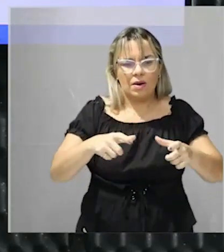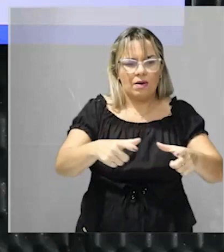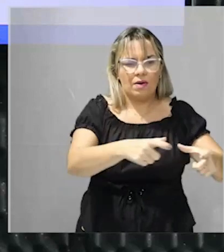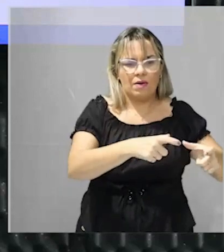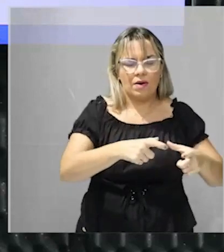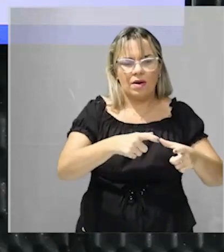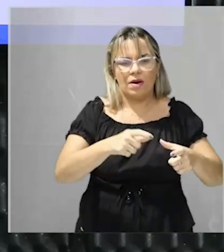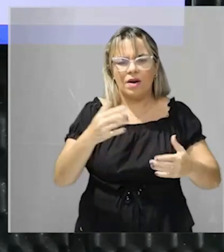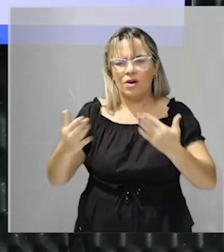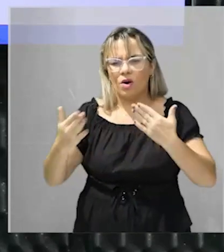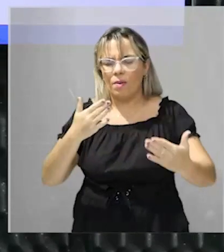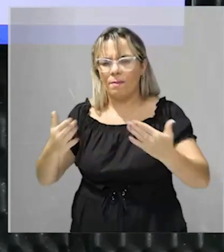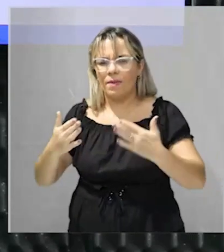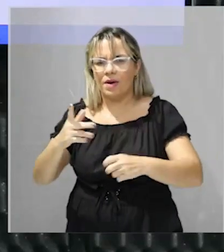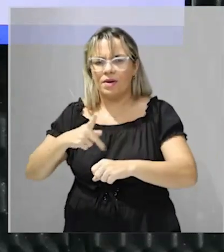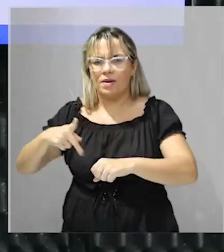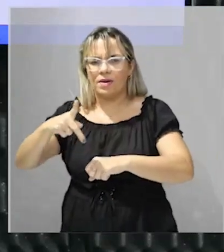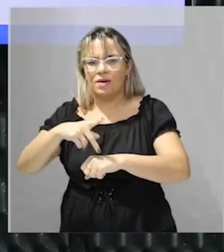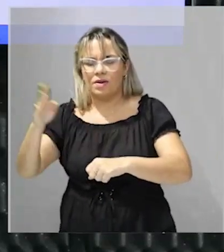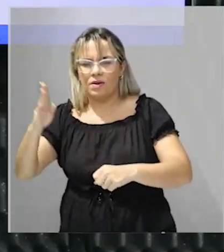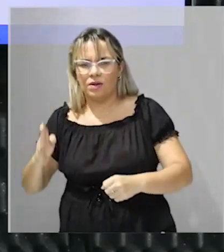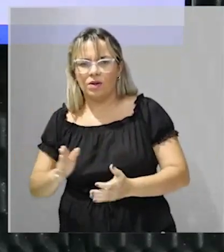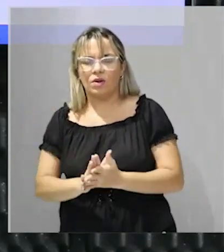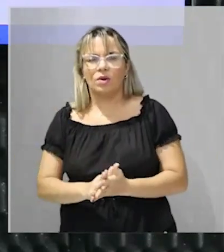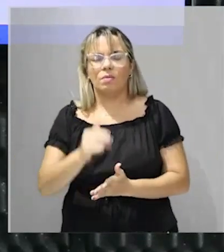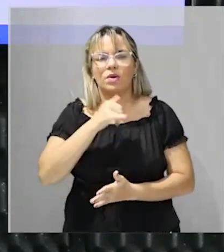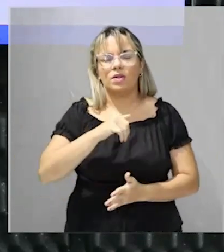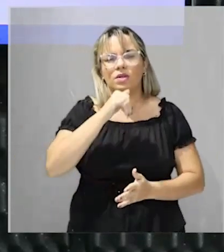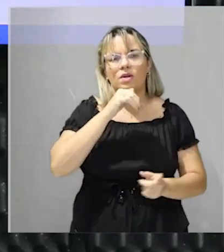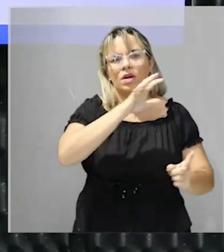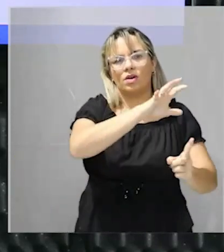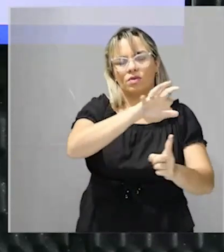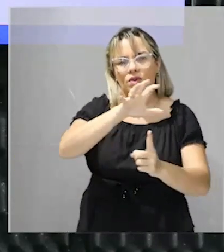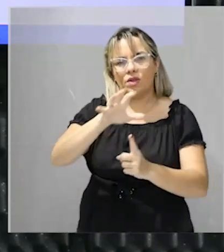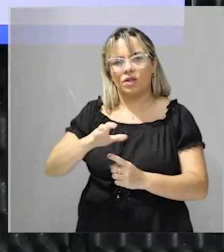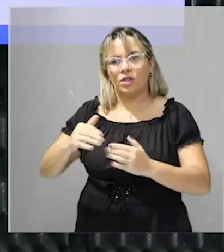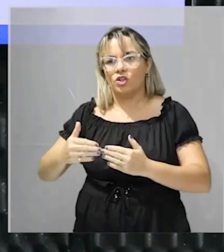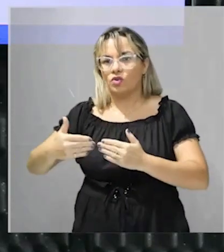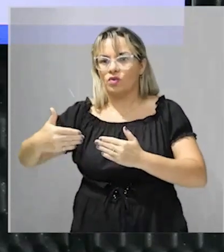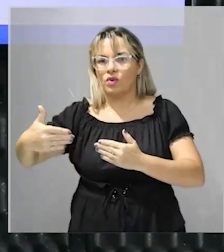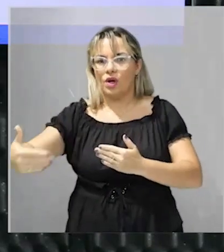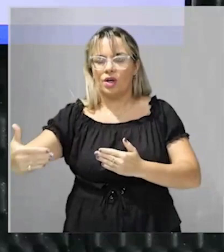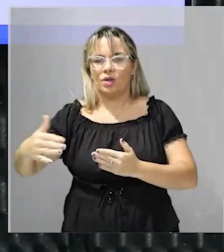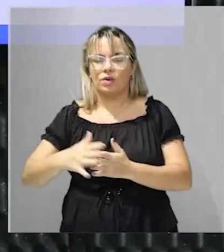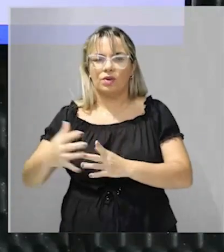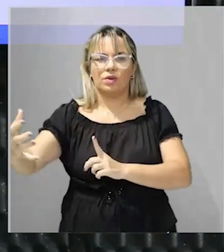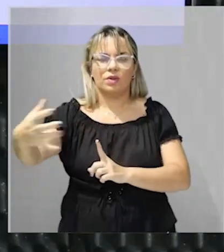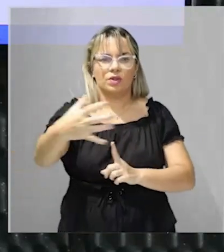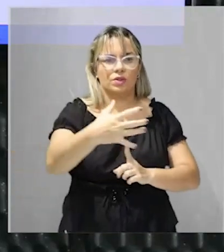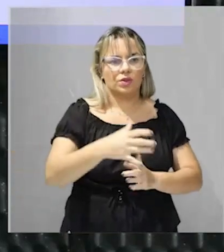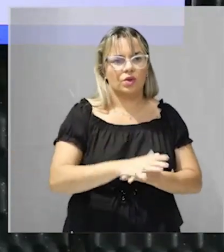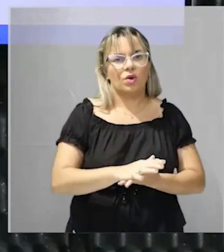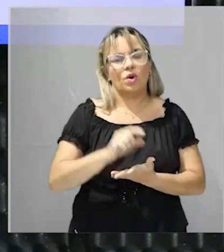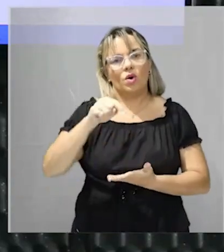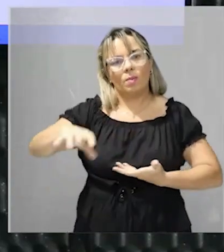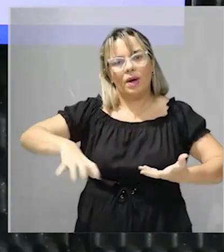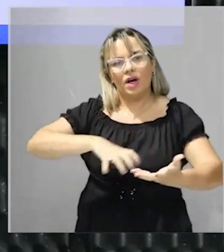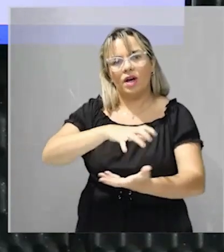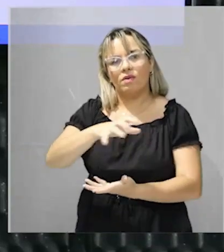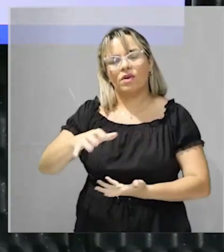por exemplo a influência de fatores externos como a revolução francesa